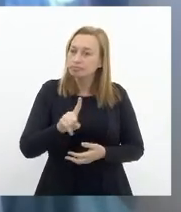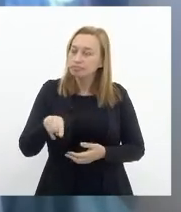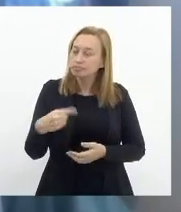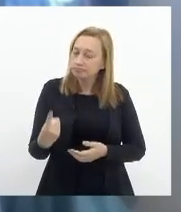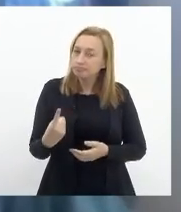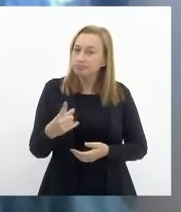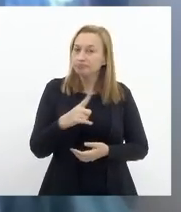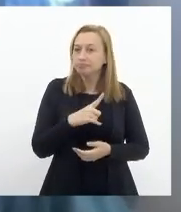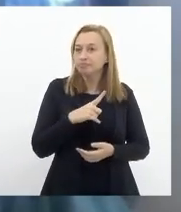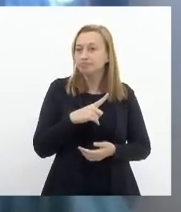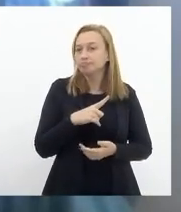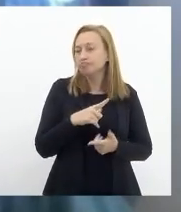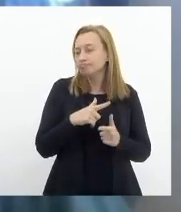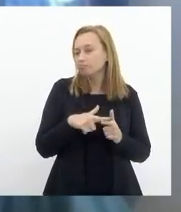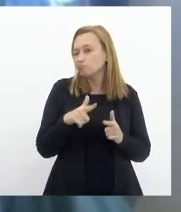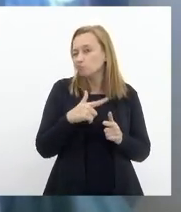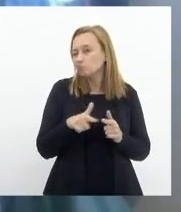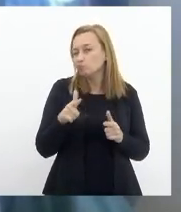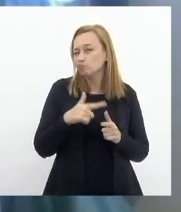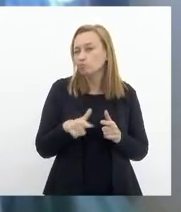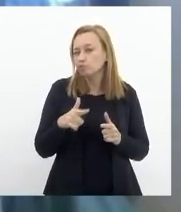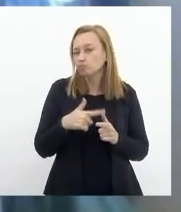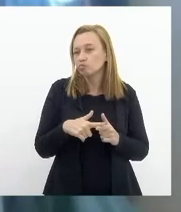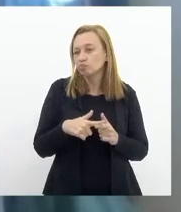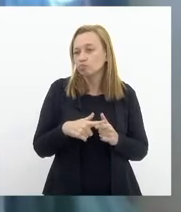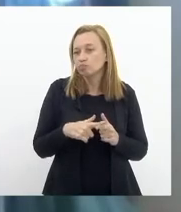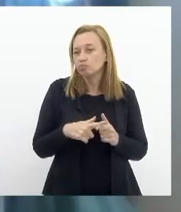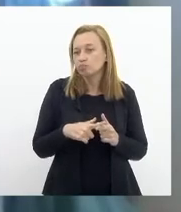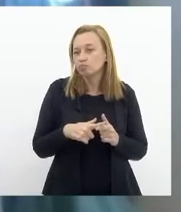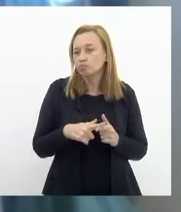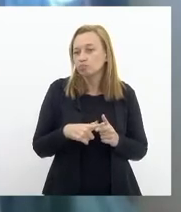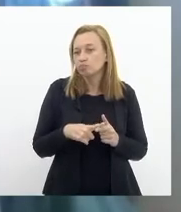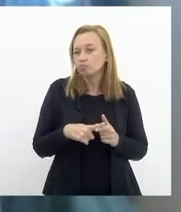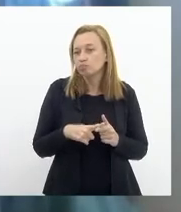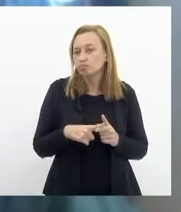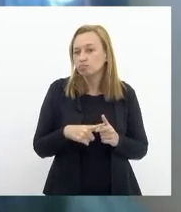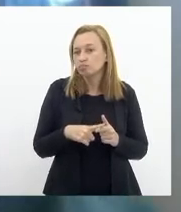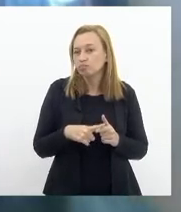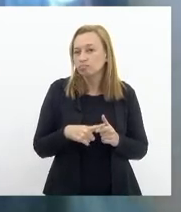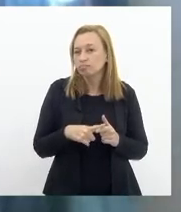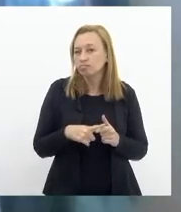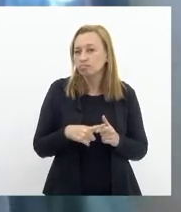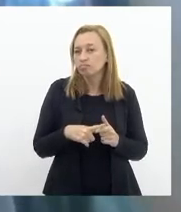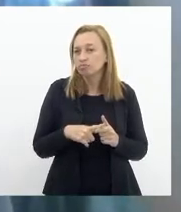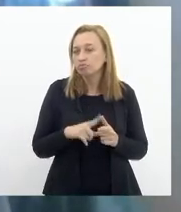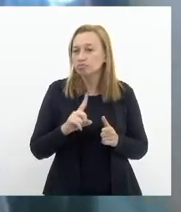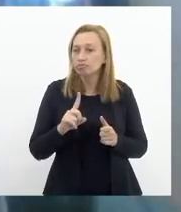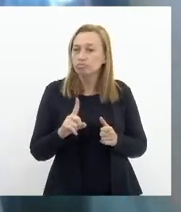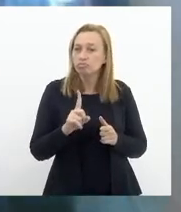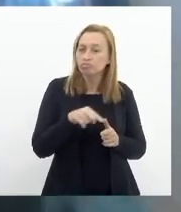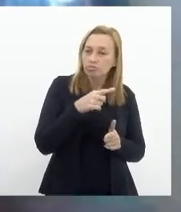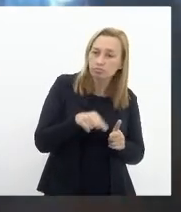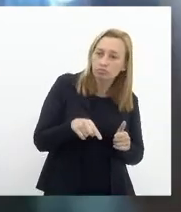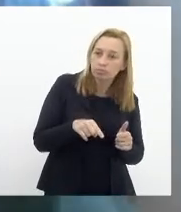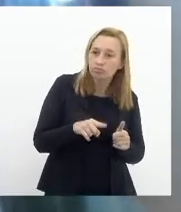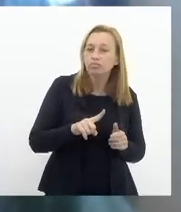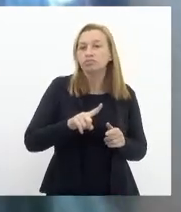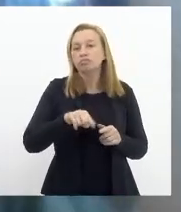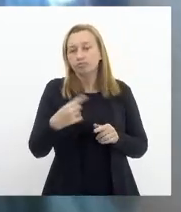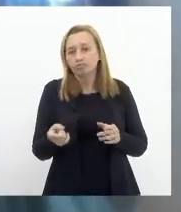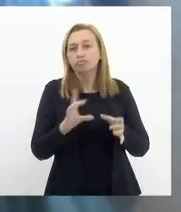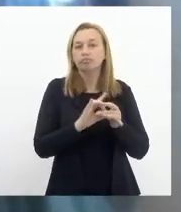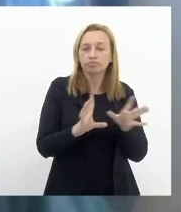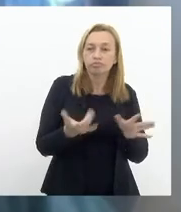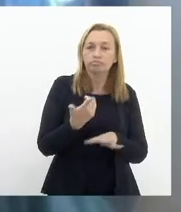incidente que a gente viu desavisado ele des sancionou mas depois sancionou outra vez foi